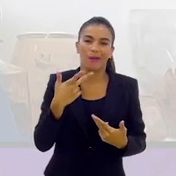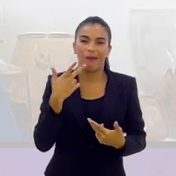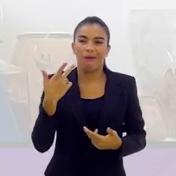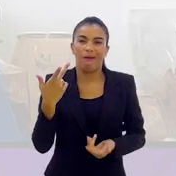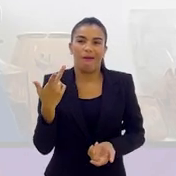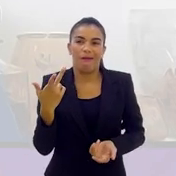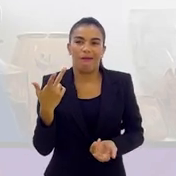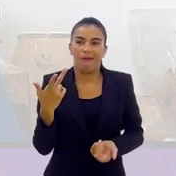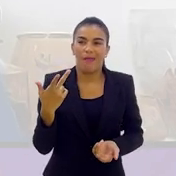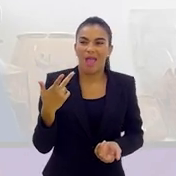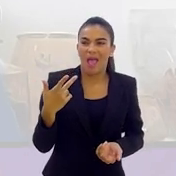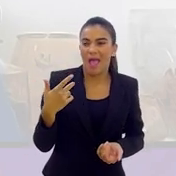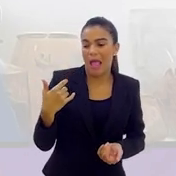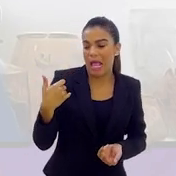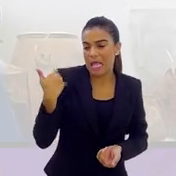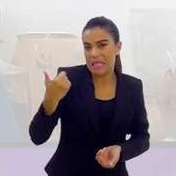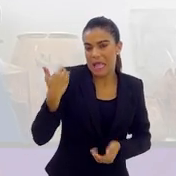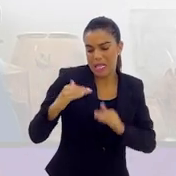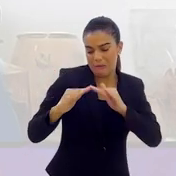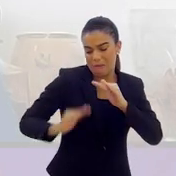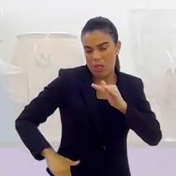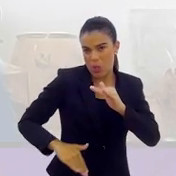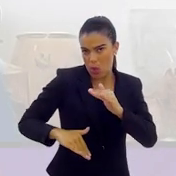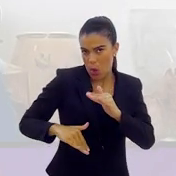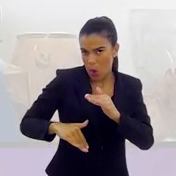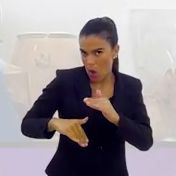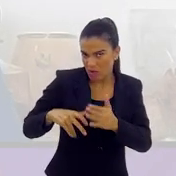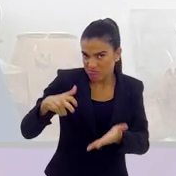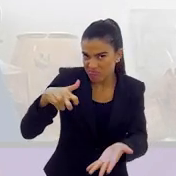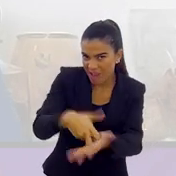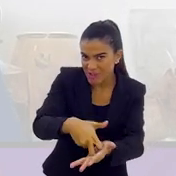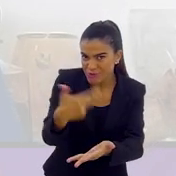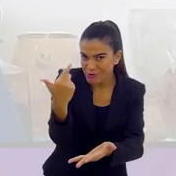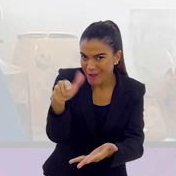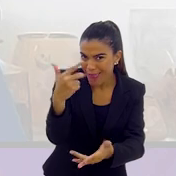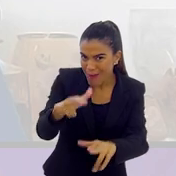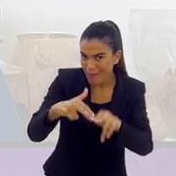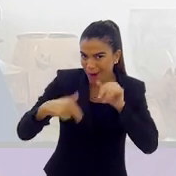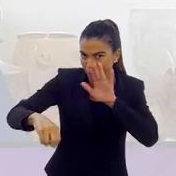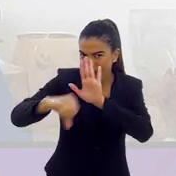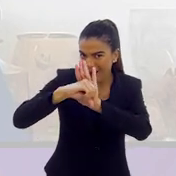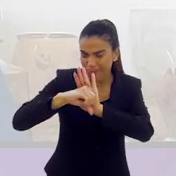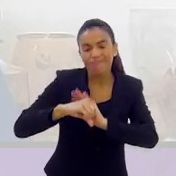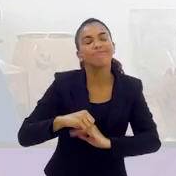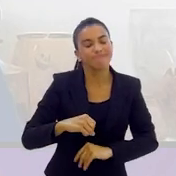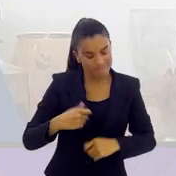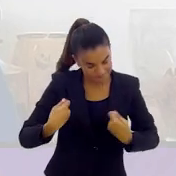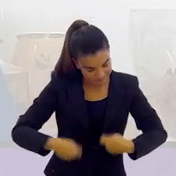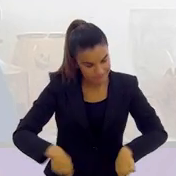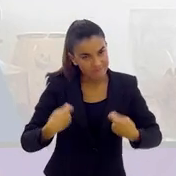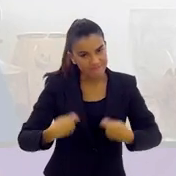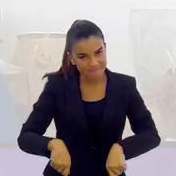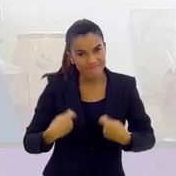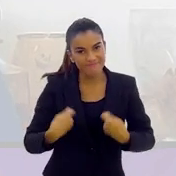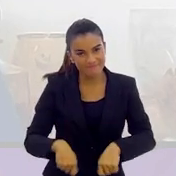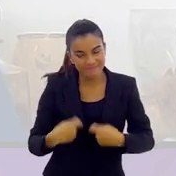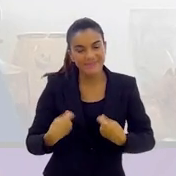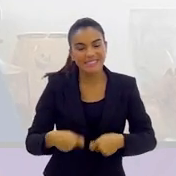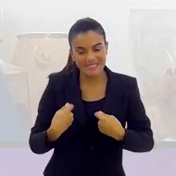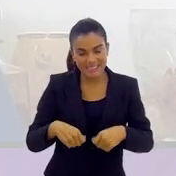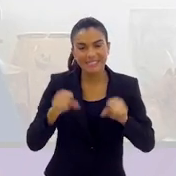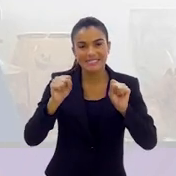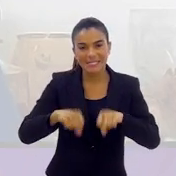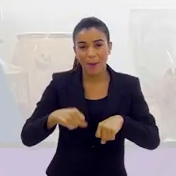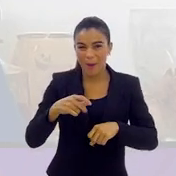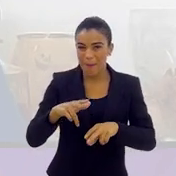o cara é menor, não paga pelo crime, está errado. Ele tem que pagar pelo crime. Enquanto ele tiver essa muleta, que